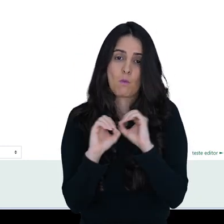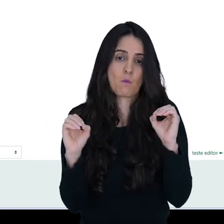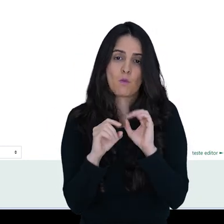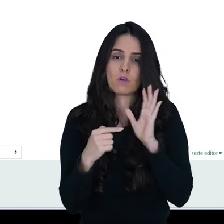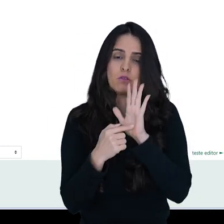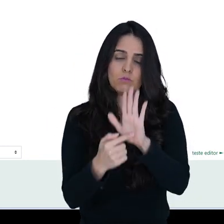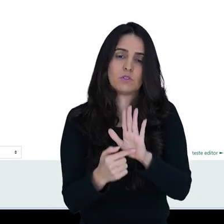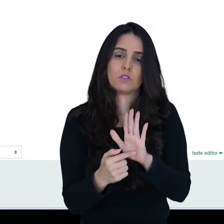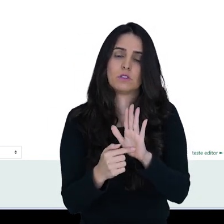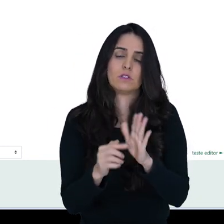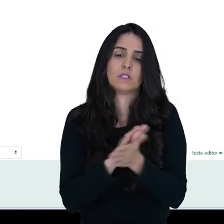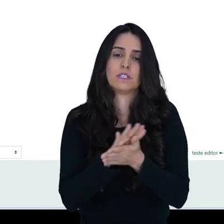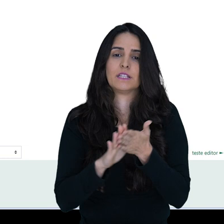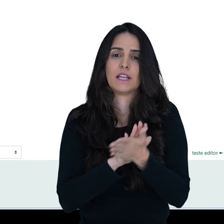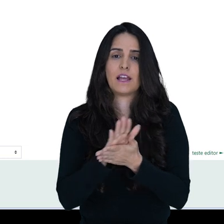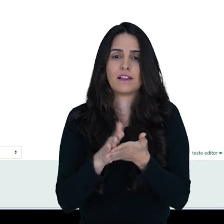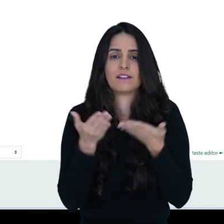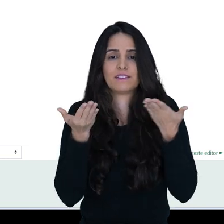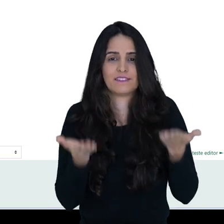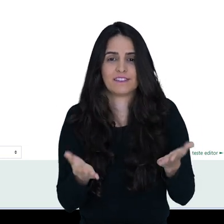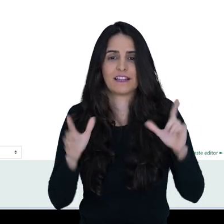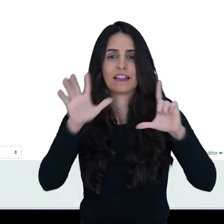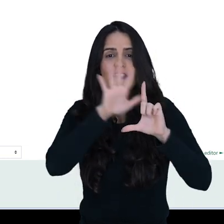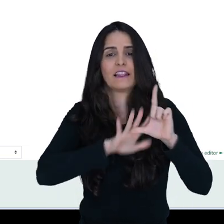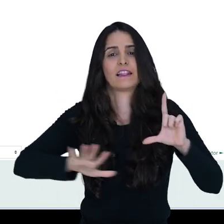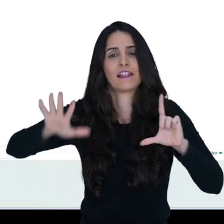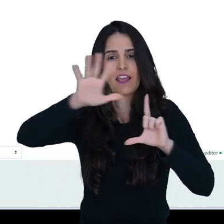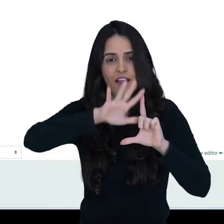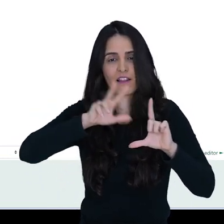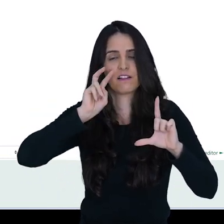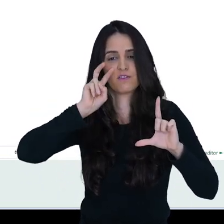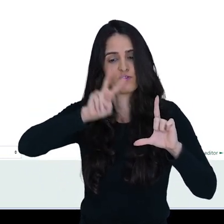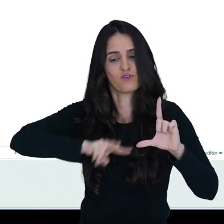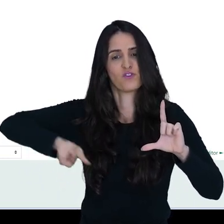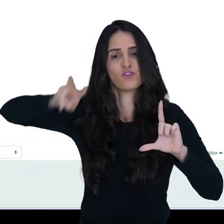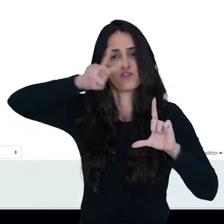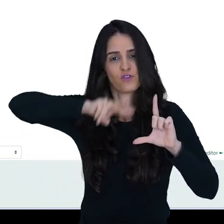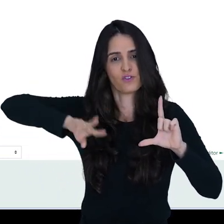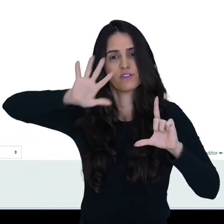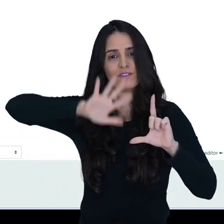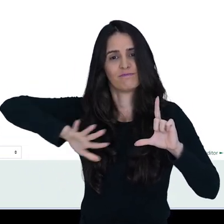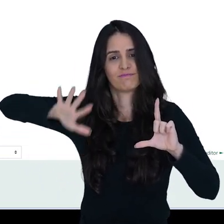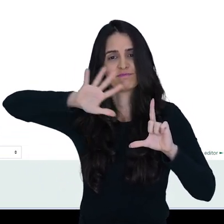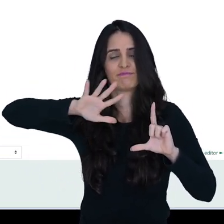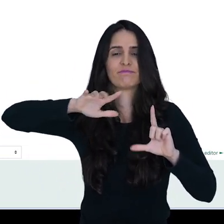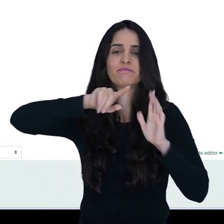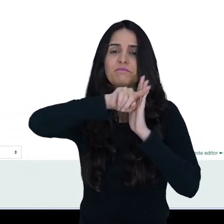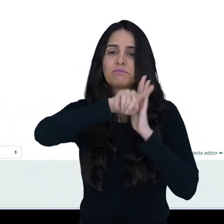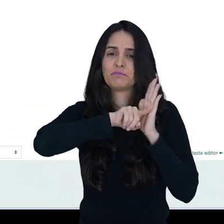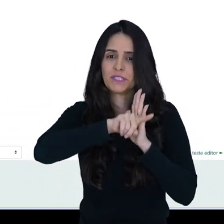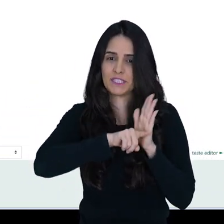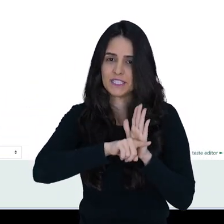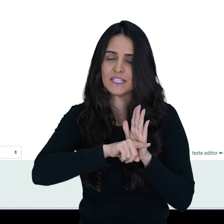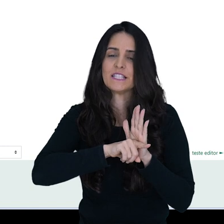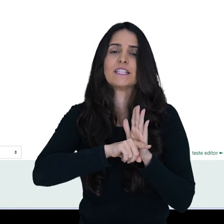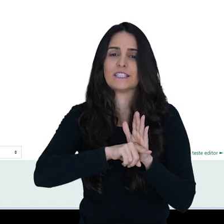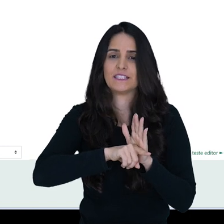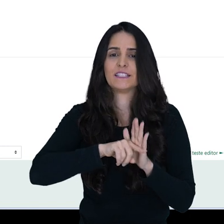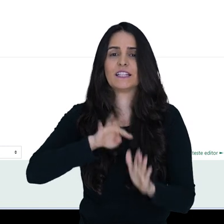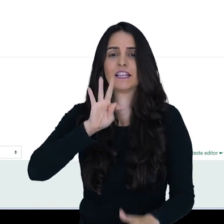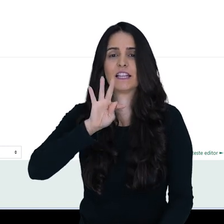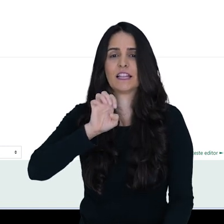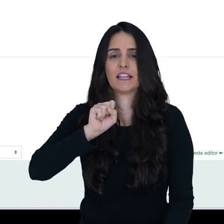a ser mostrado, porque eu não tenho ainda respostas. Mas, essa, então, é a visão geral da minha